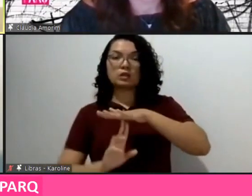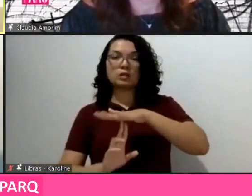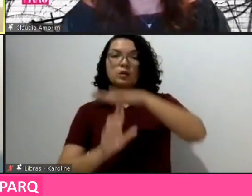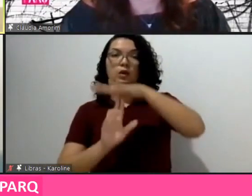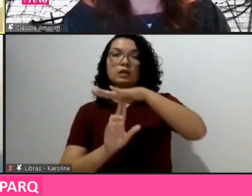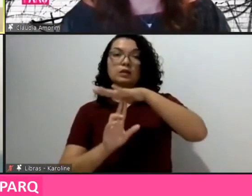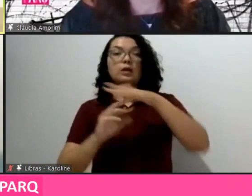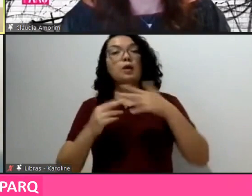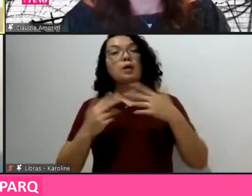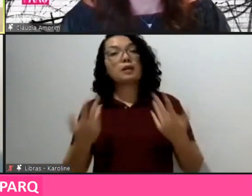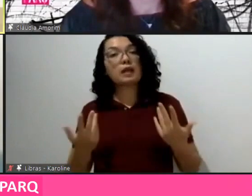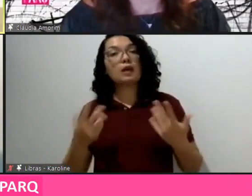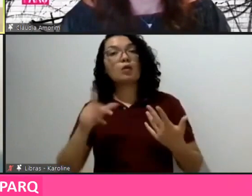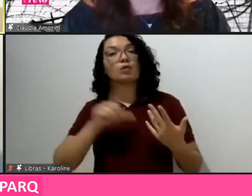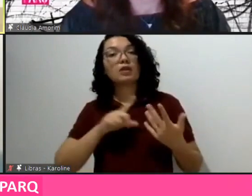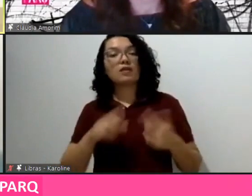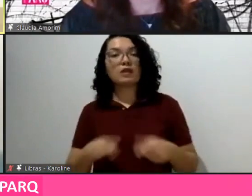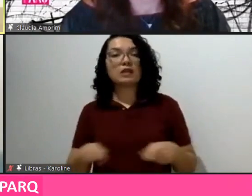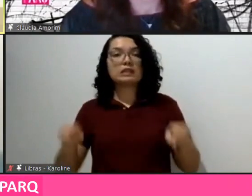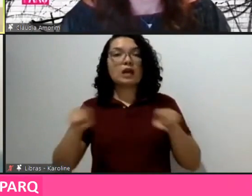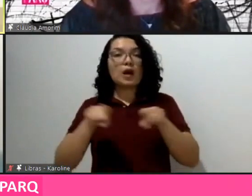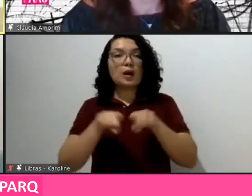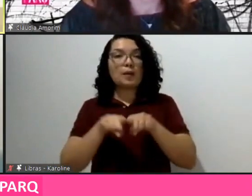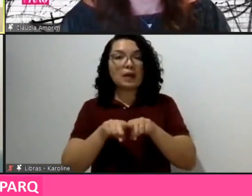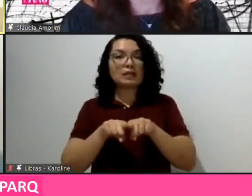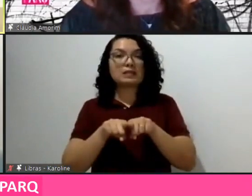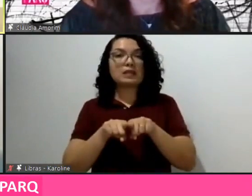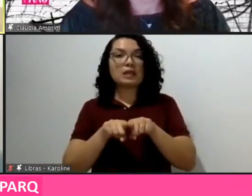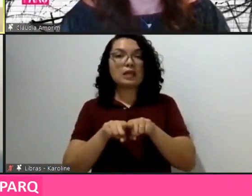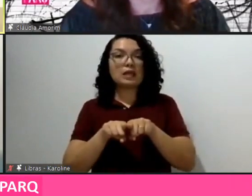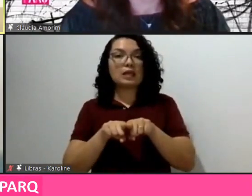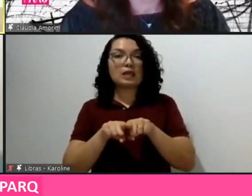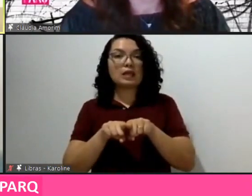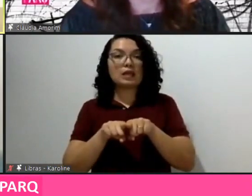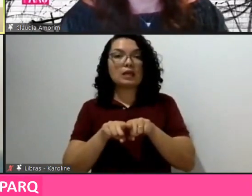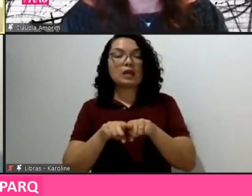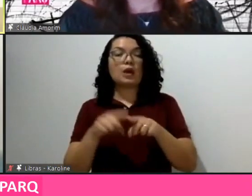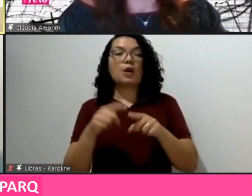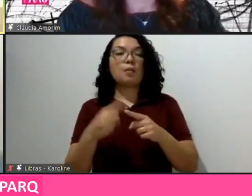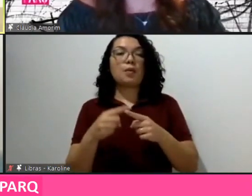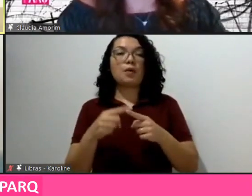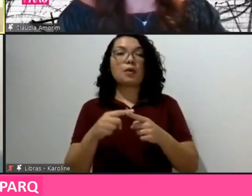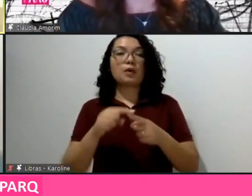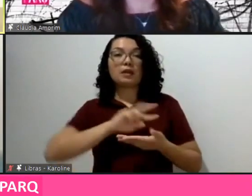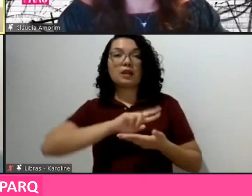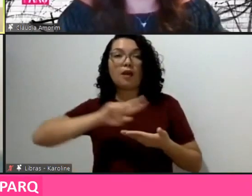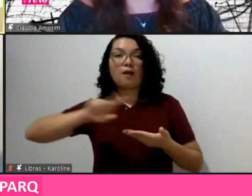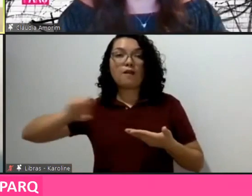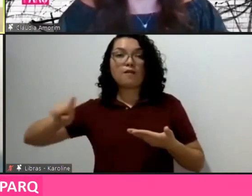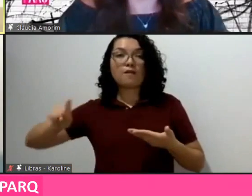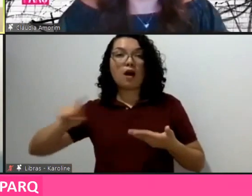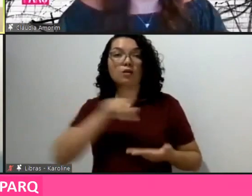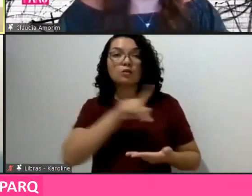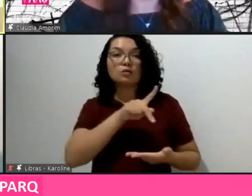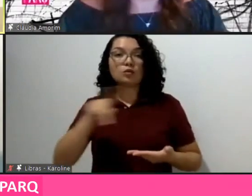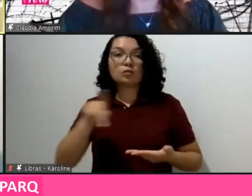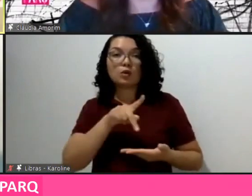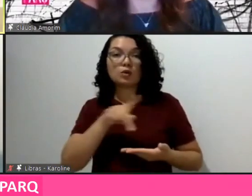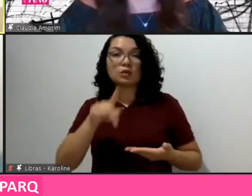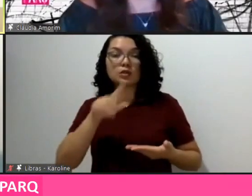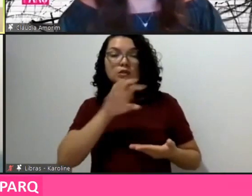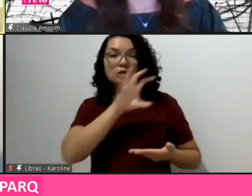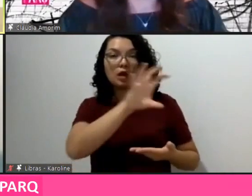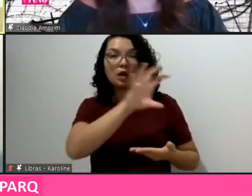fazer essa parceria, tem uma série de professores nas diferentes unidades da Unicamp trabalhando para esse hub